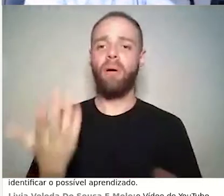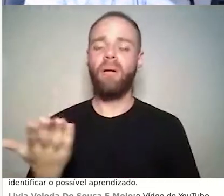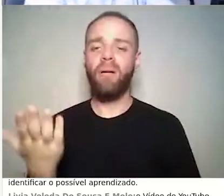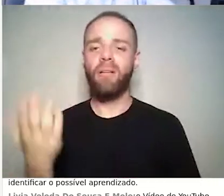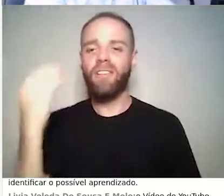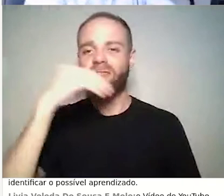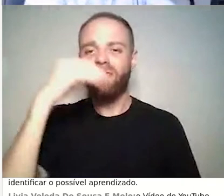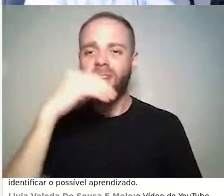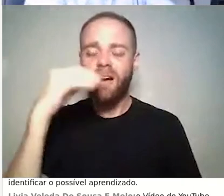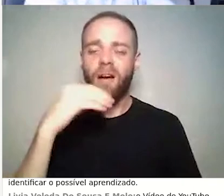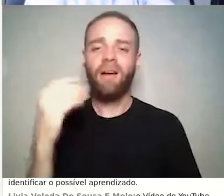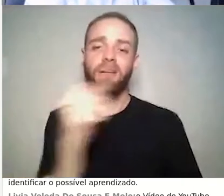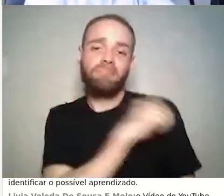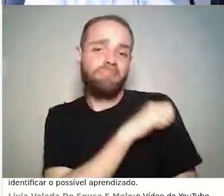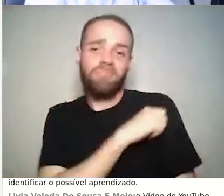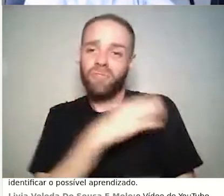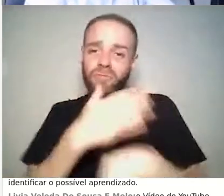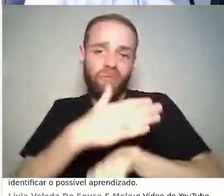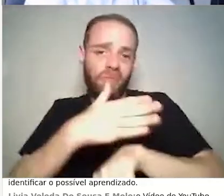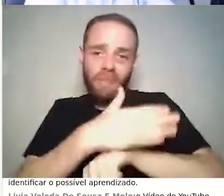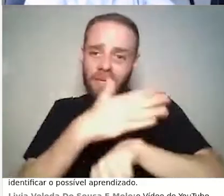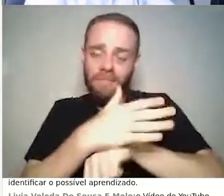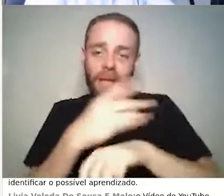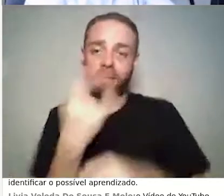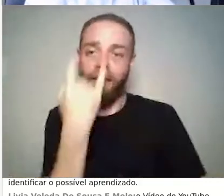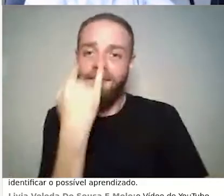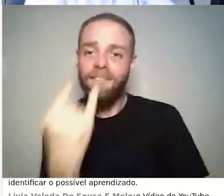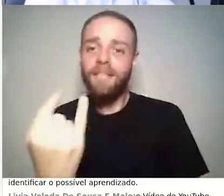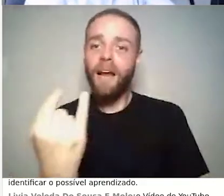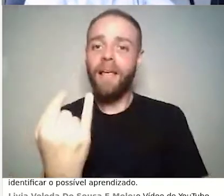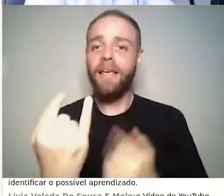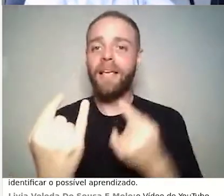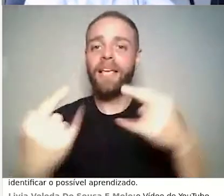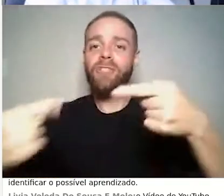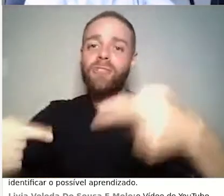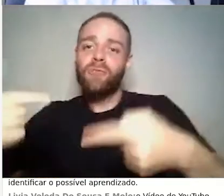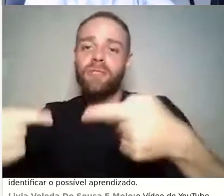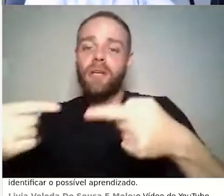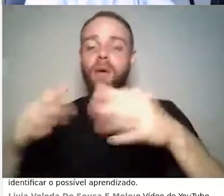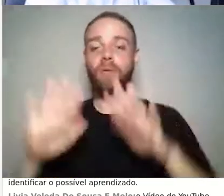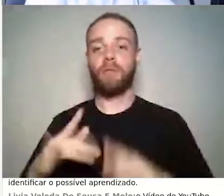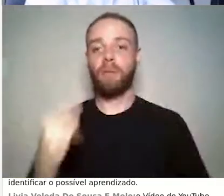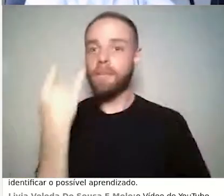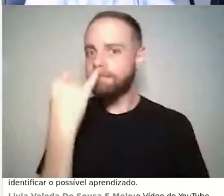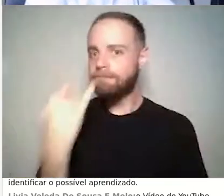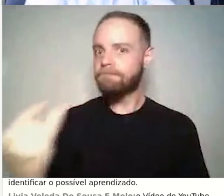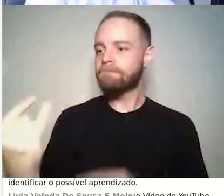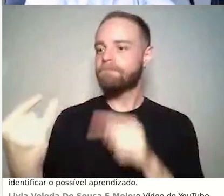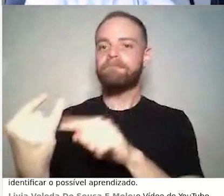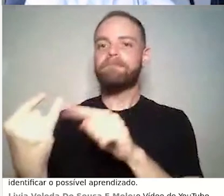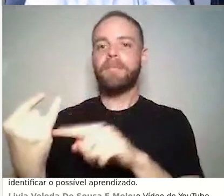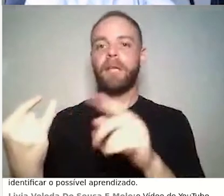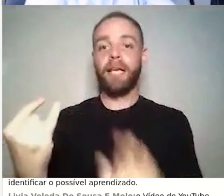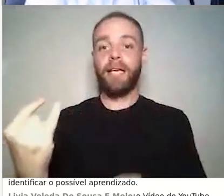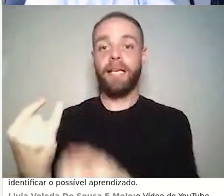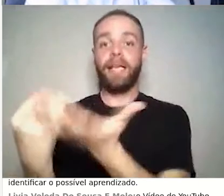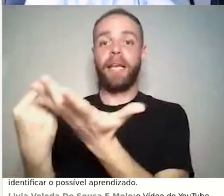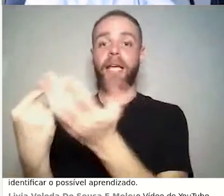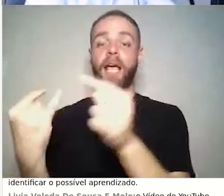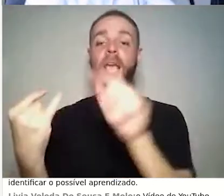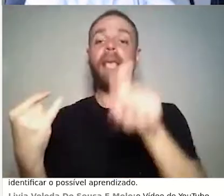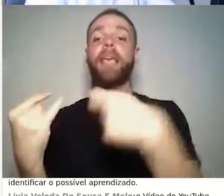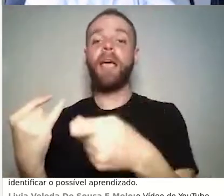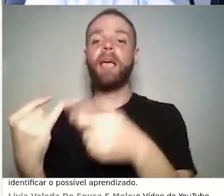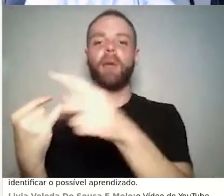muitas vezes, os alunos não participam, não se sentem atraídos pela discussão, e somos nós que trazemos esse alimento, né? Esses